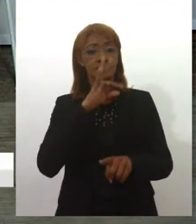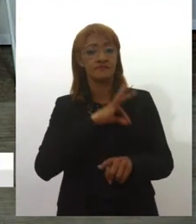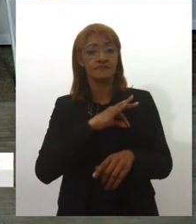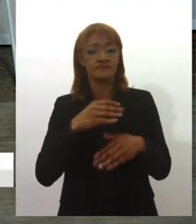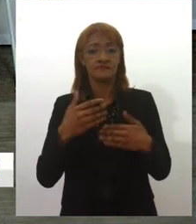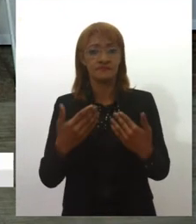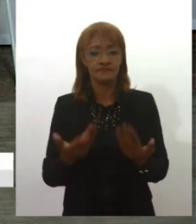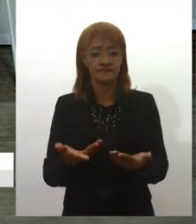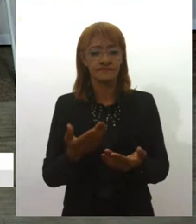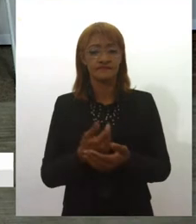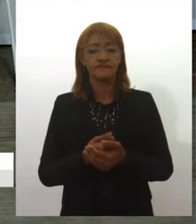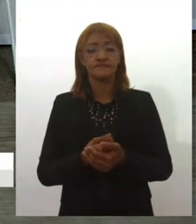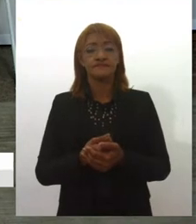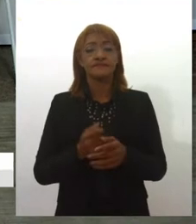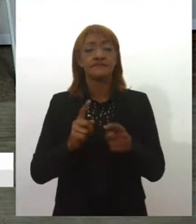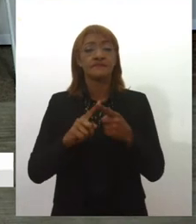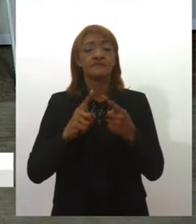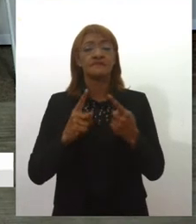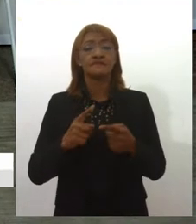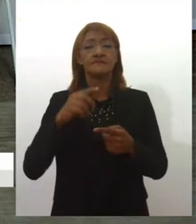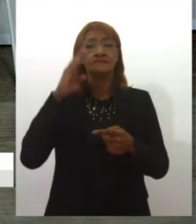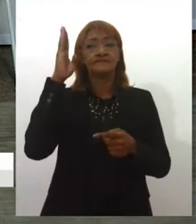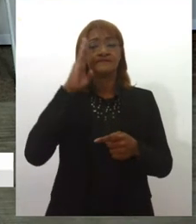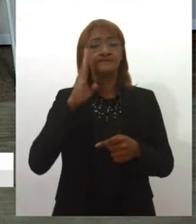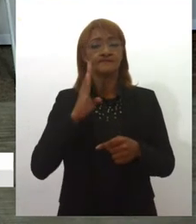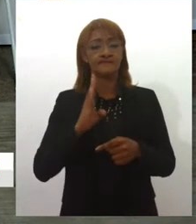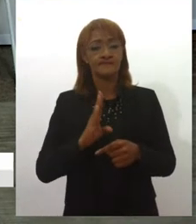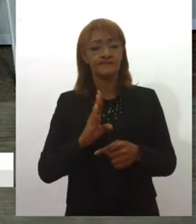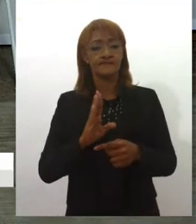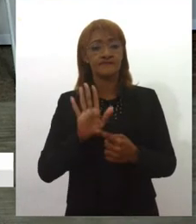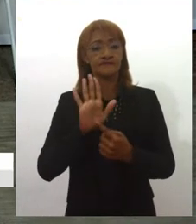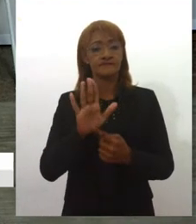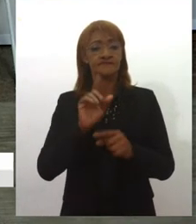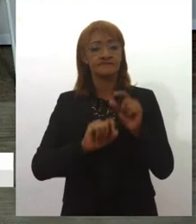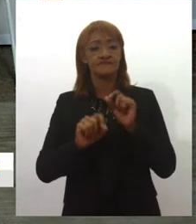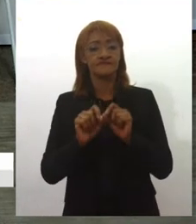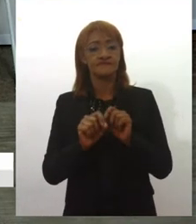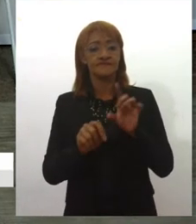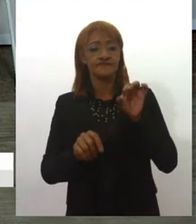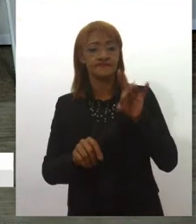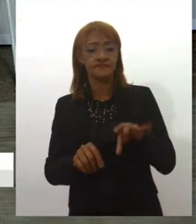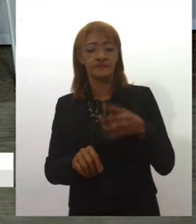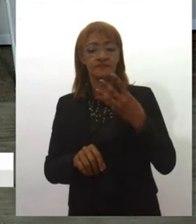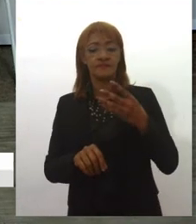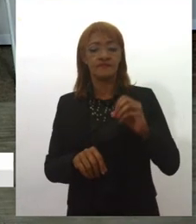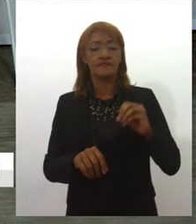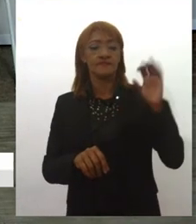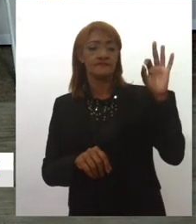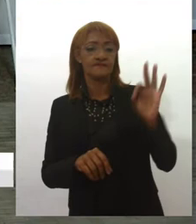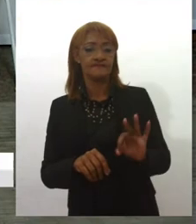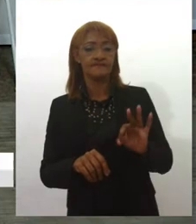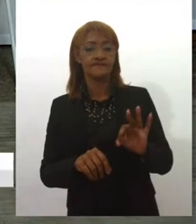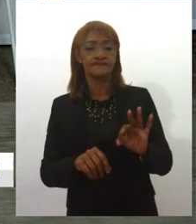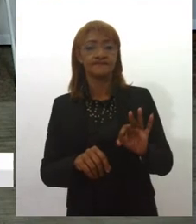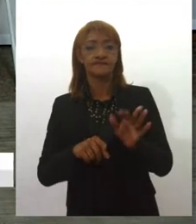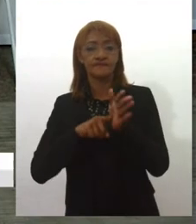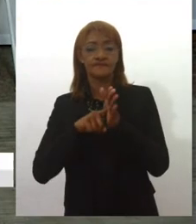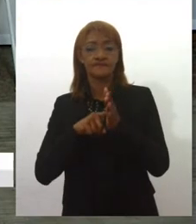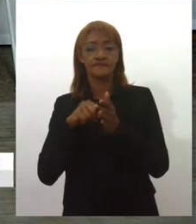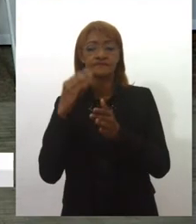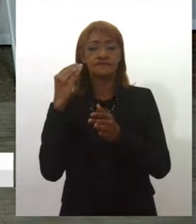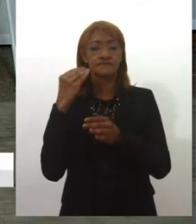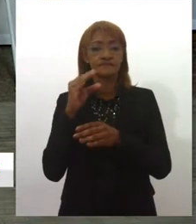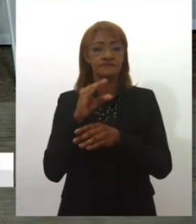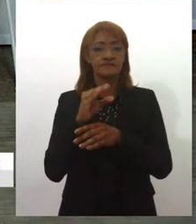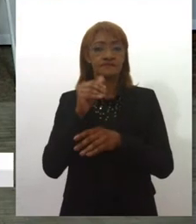dentro disso, os dados do Brasil dizem pra gente, apenas 40% dos cientistas são